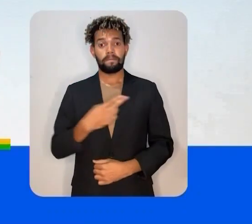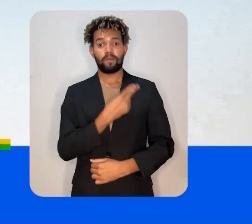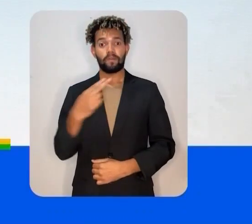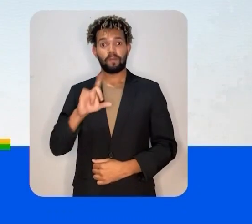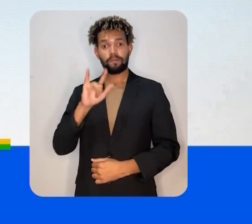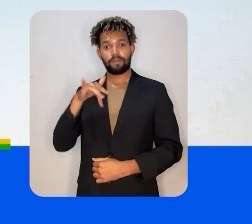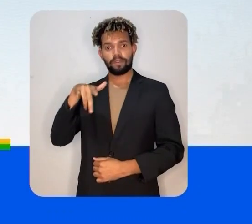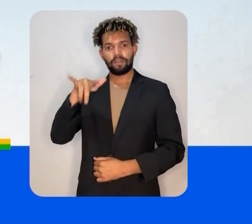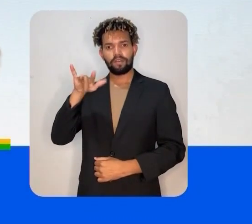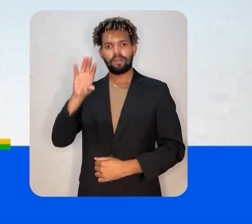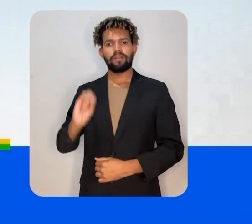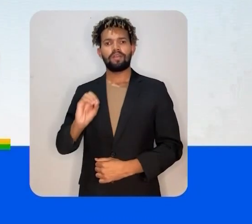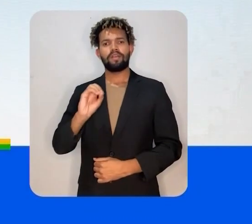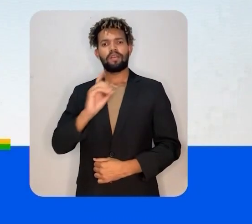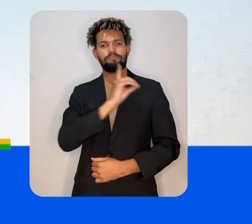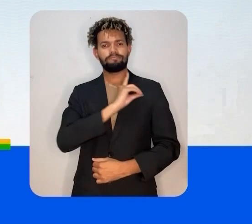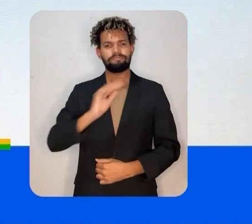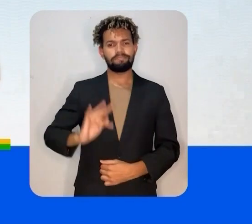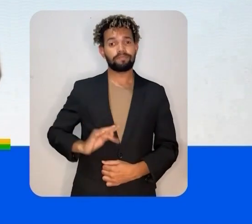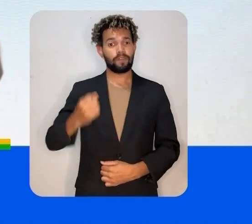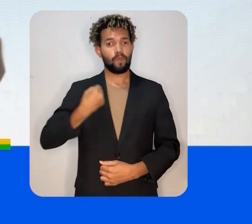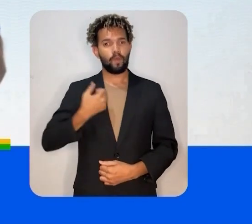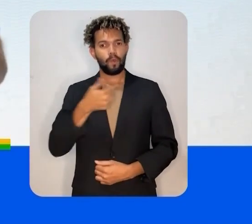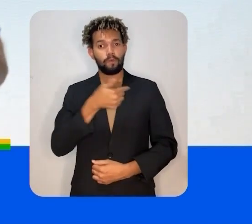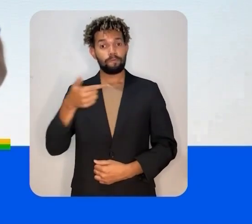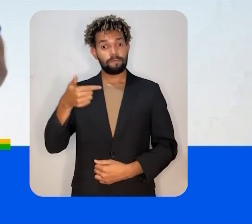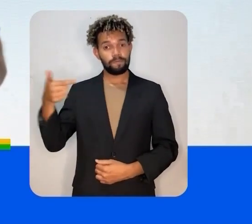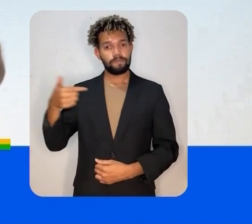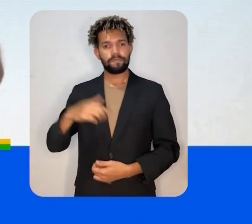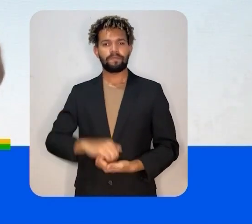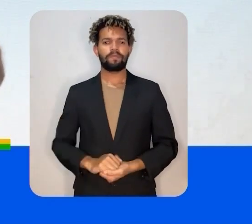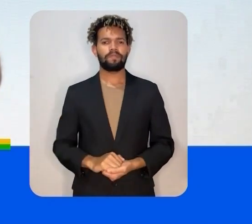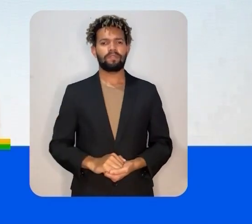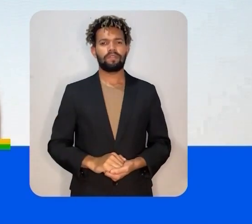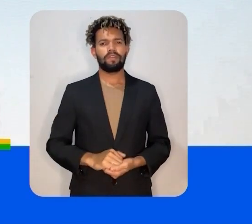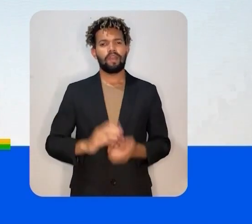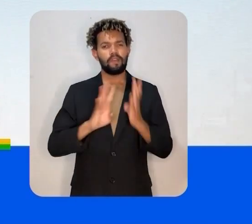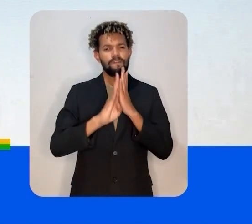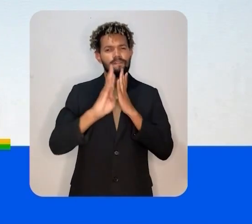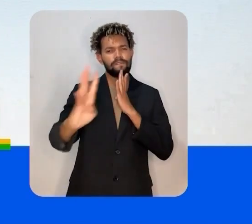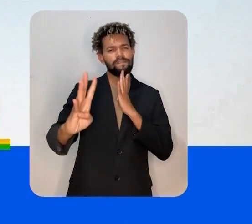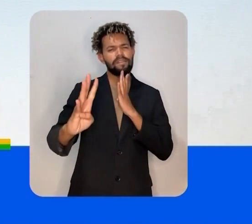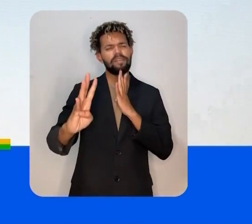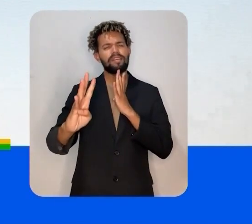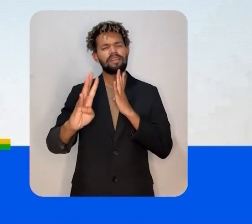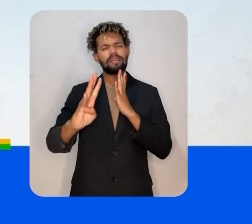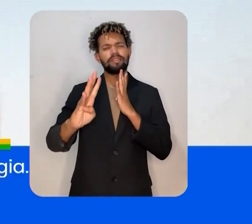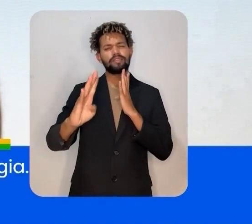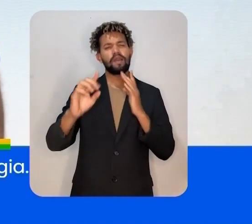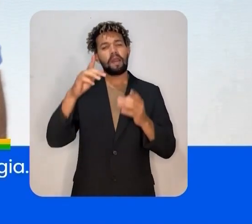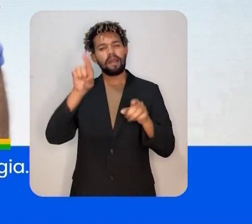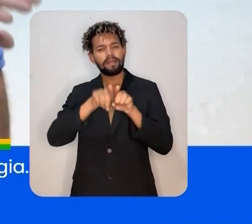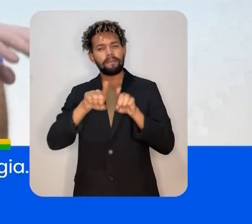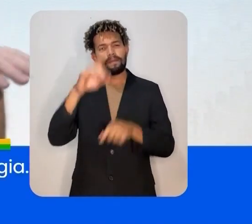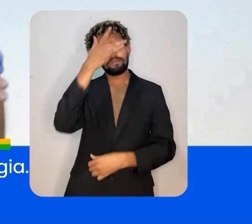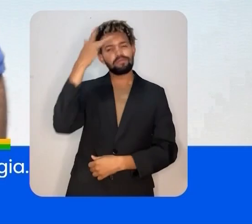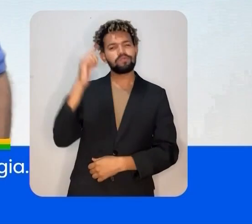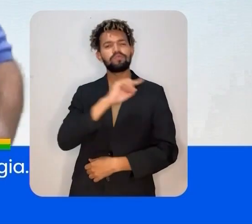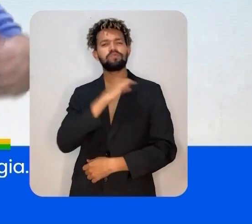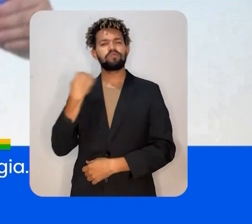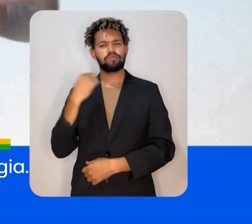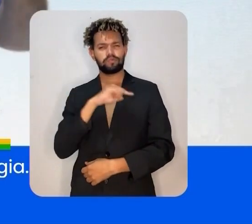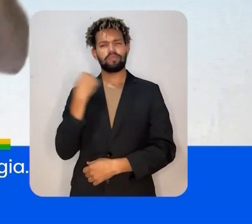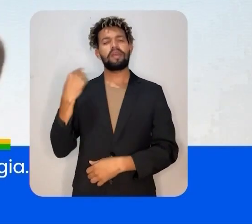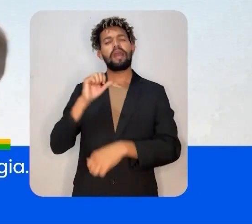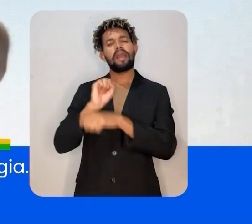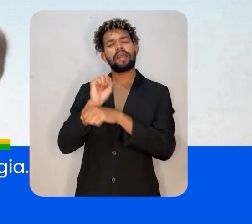Sou Leonardo Eulálio, candidato a deputado federal, com o número 2222. Filas intermináveis, pessoas morrendo,